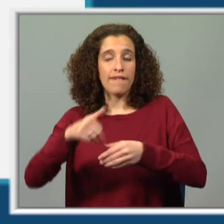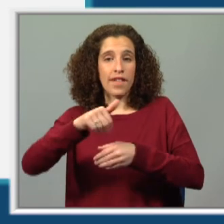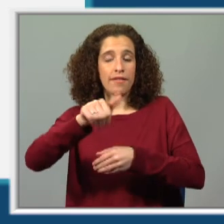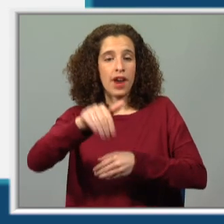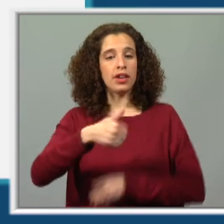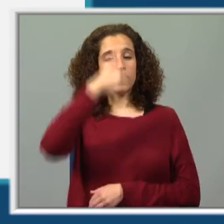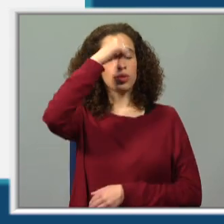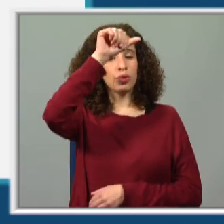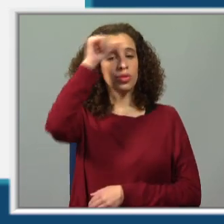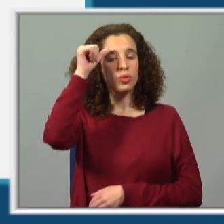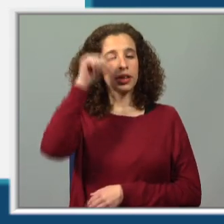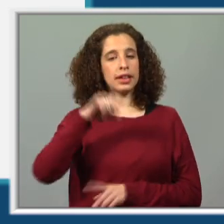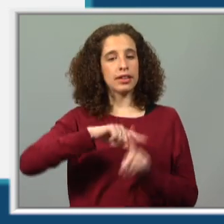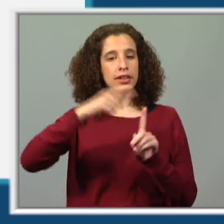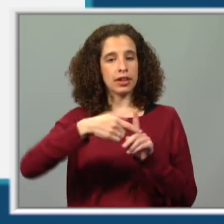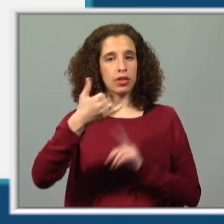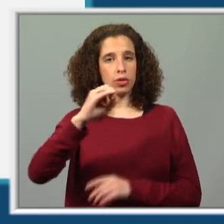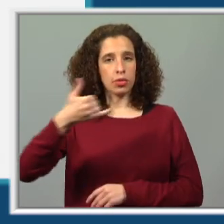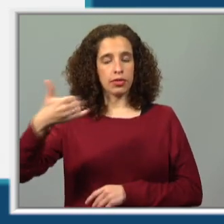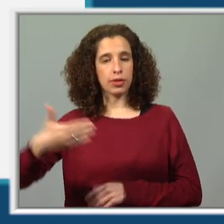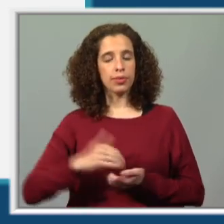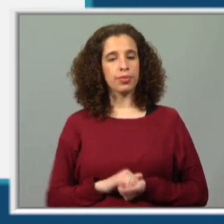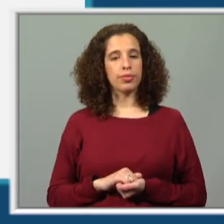domingo, neste ano de 2021?